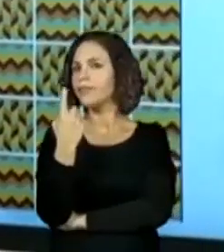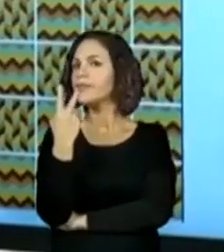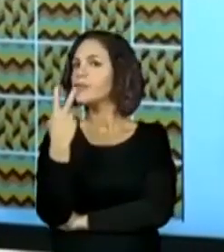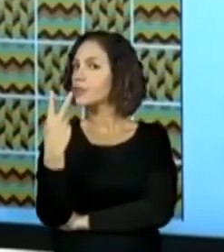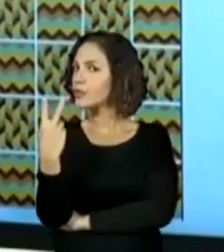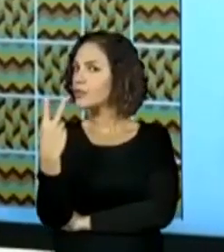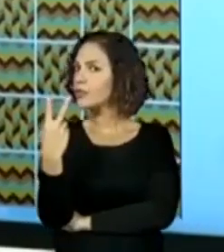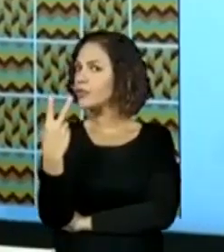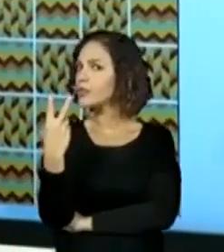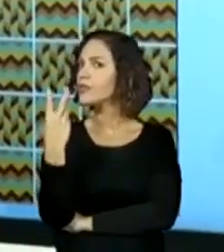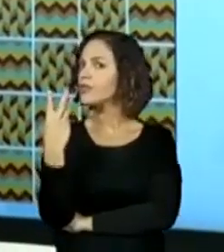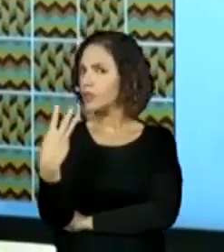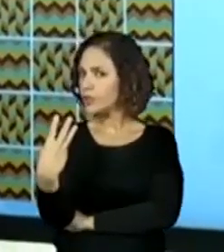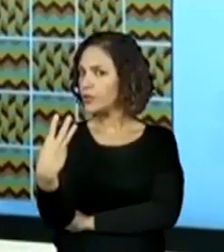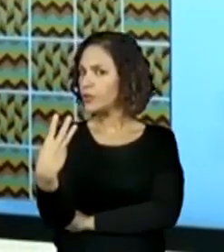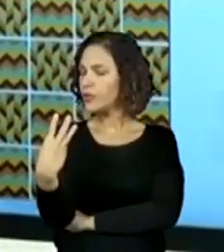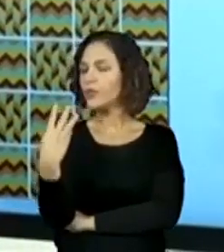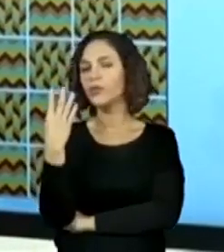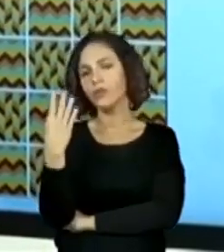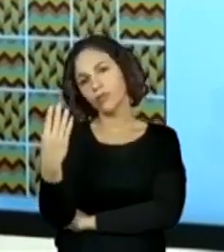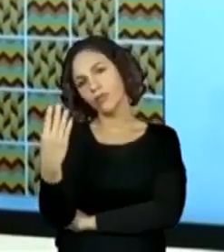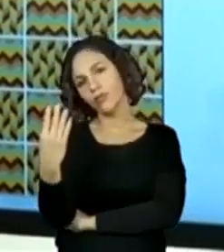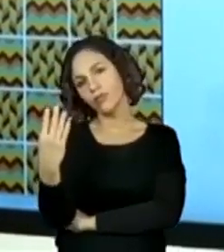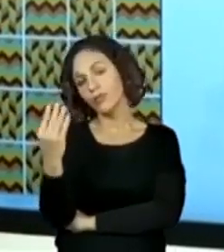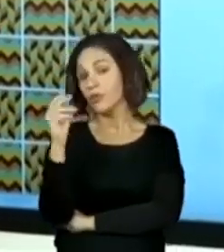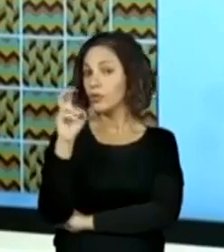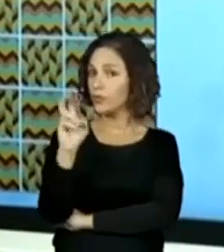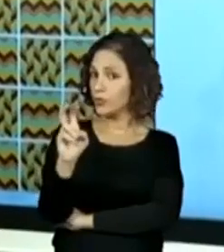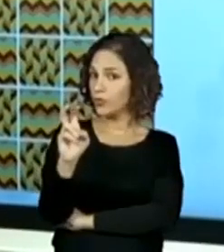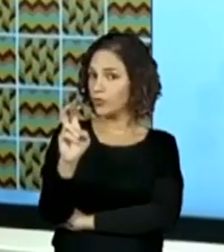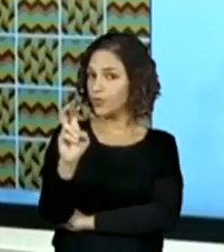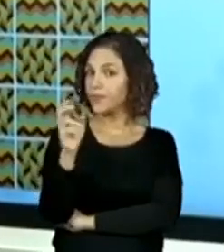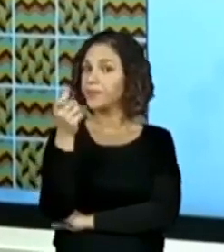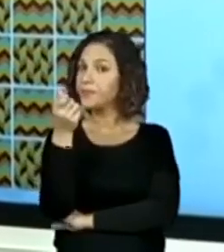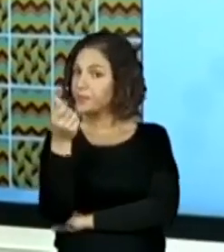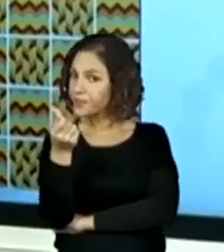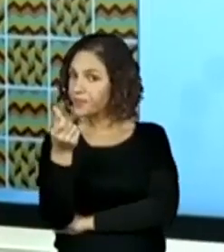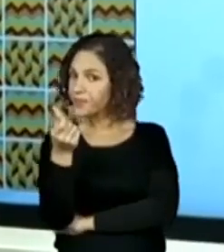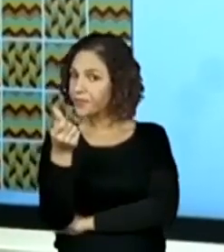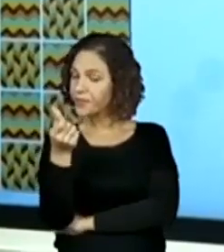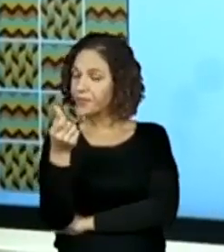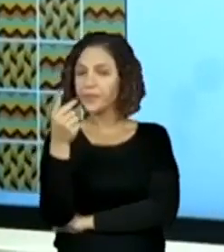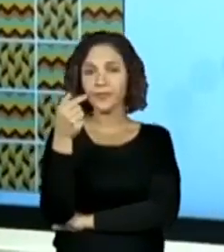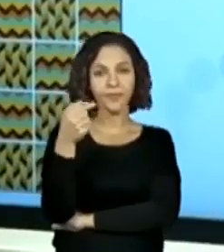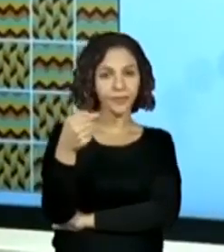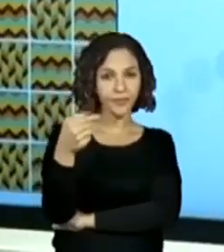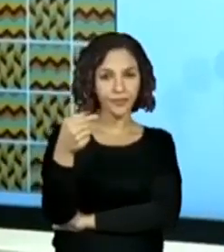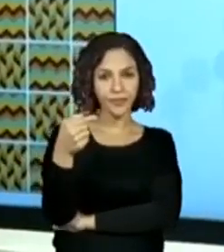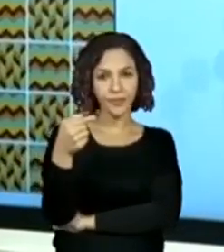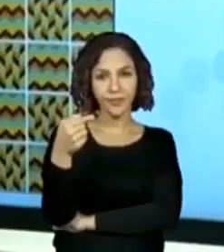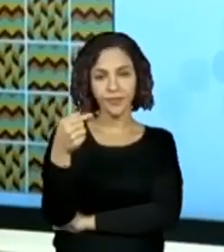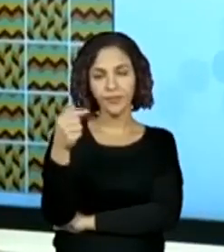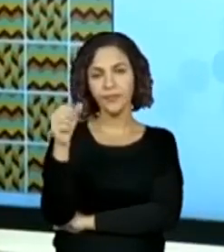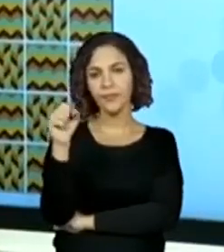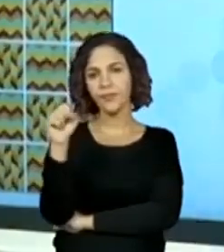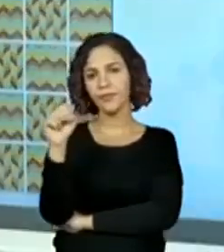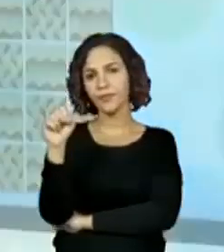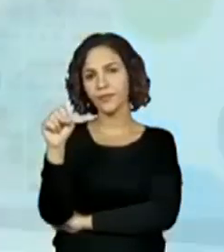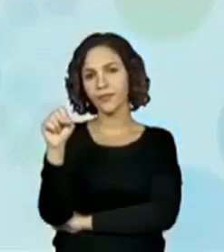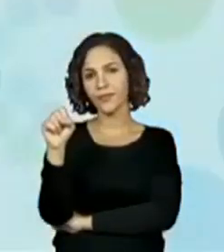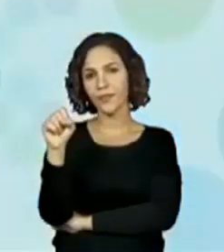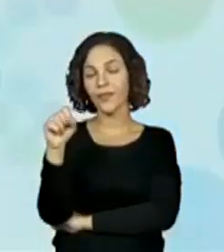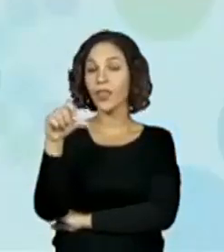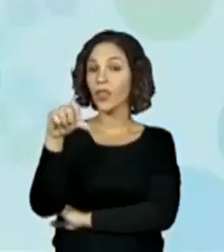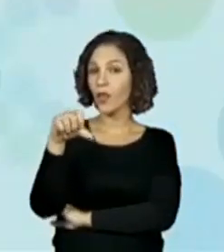três, quatro, cinco, seis, sete, oito,